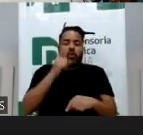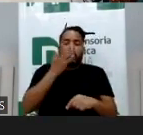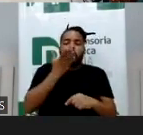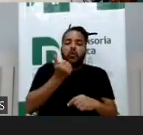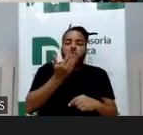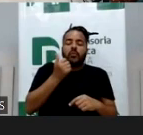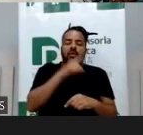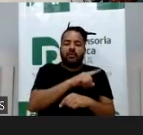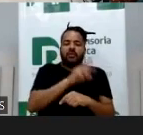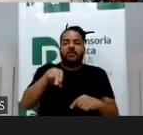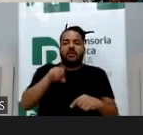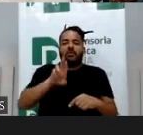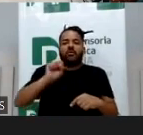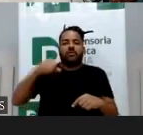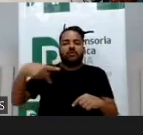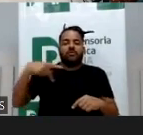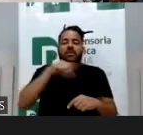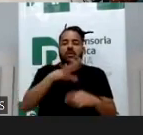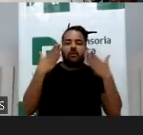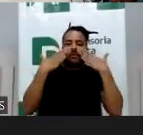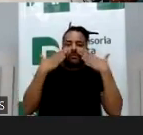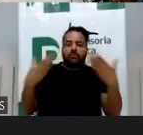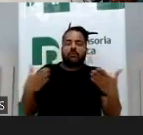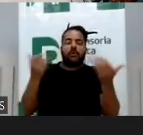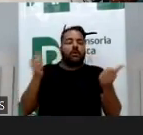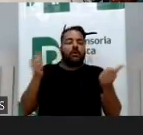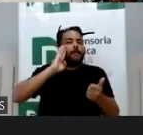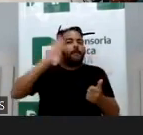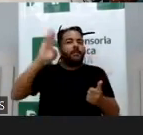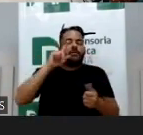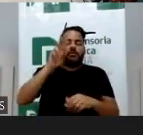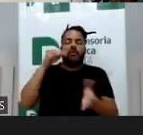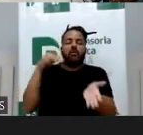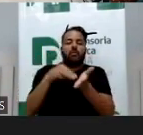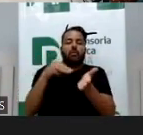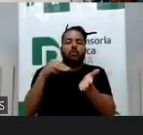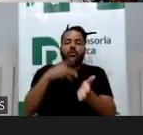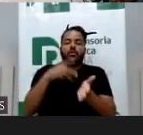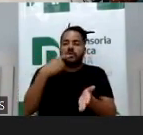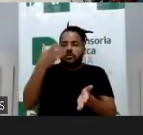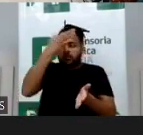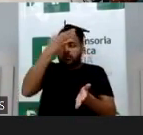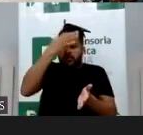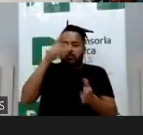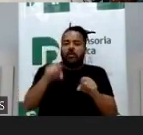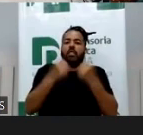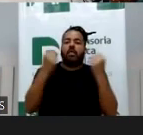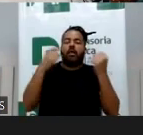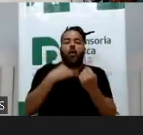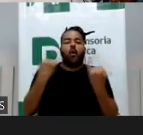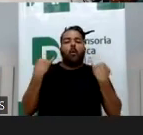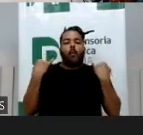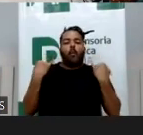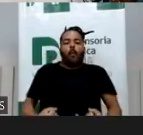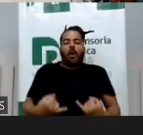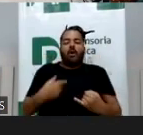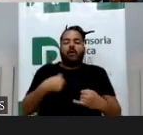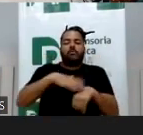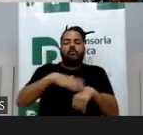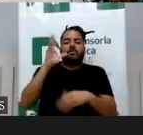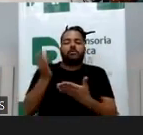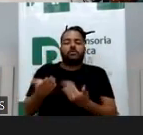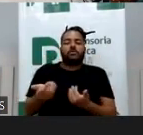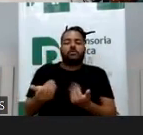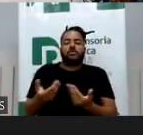identifica a exposição em internet e redes sociais como uma das principais causas de transtornos hoje de anorexia e bulimia em adolescentes